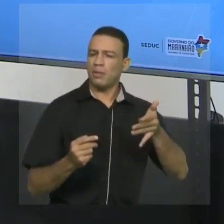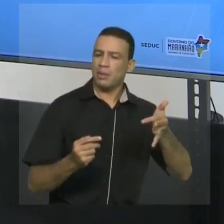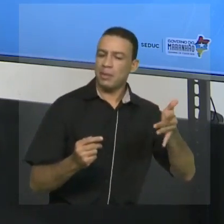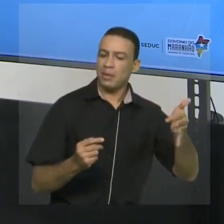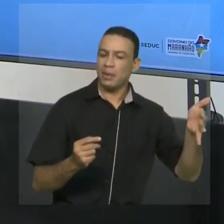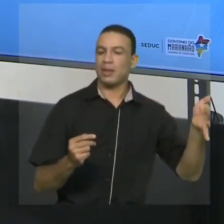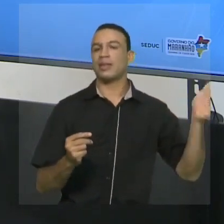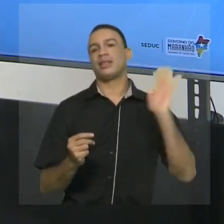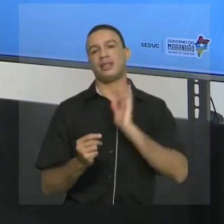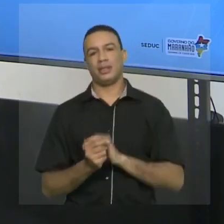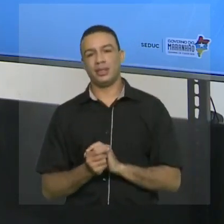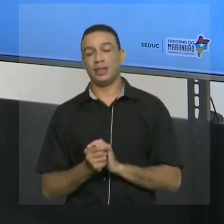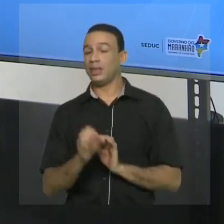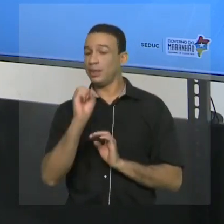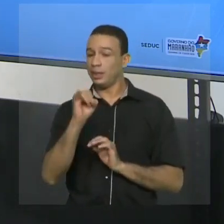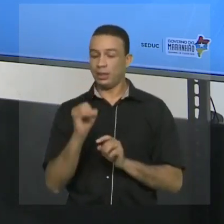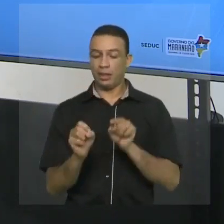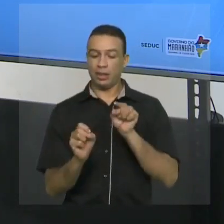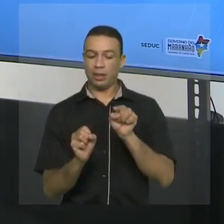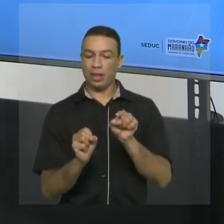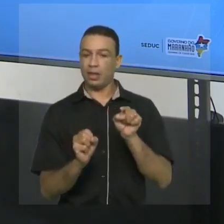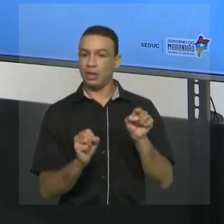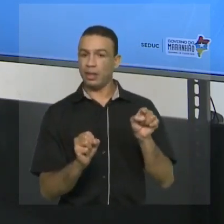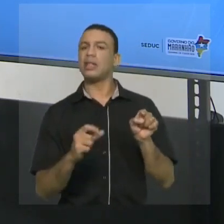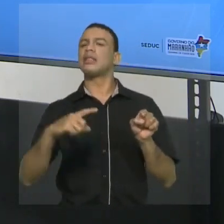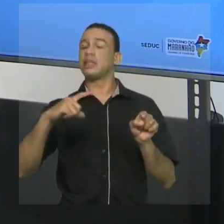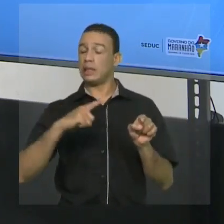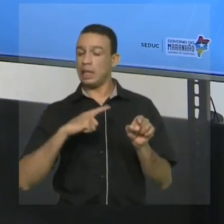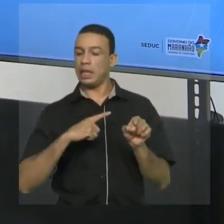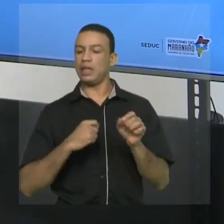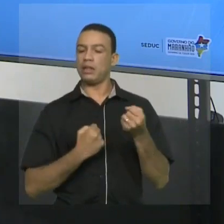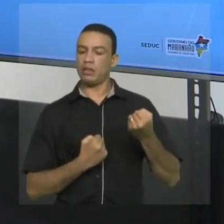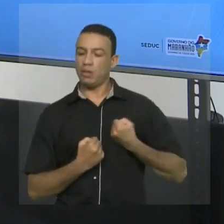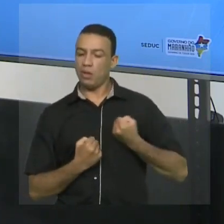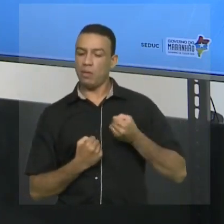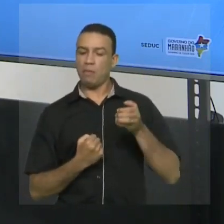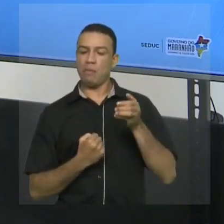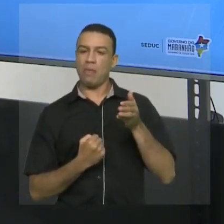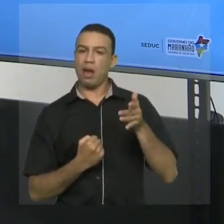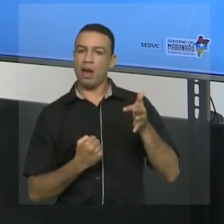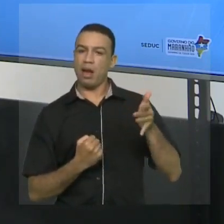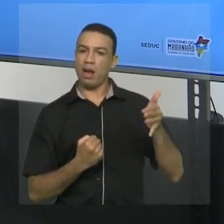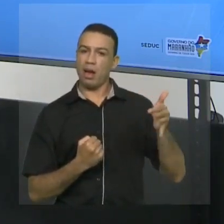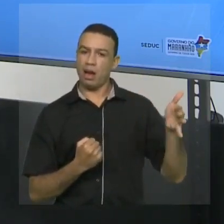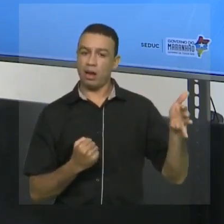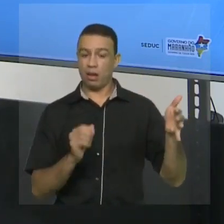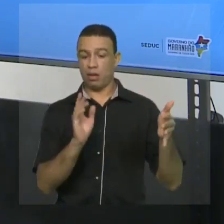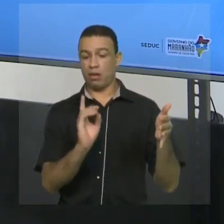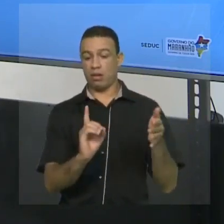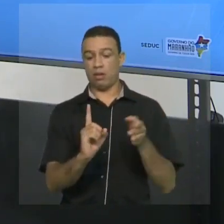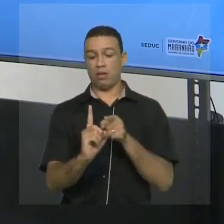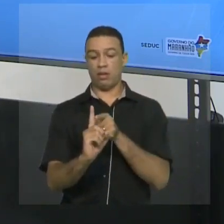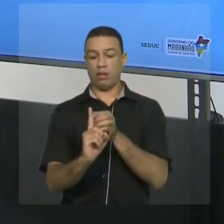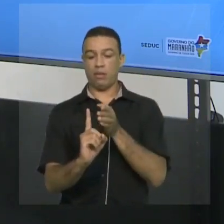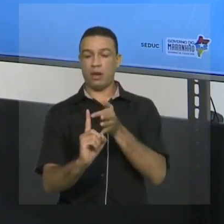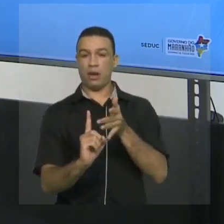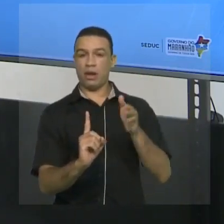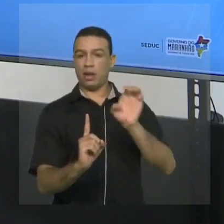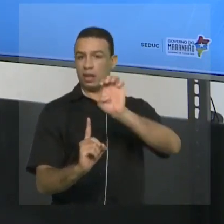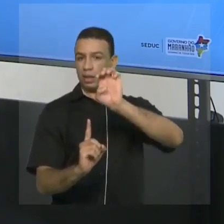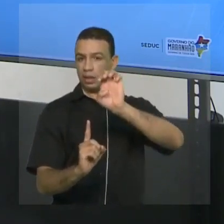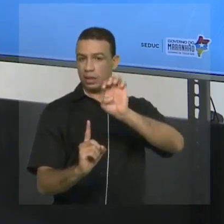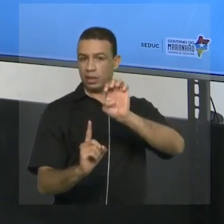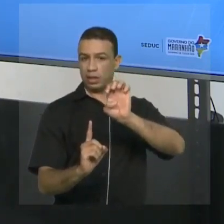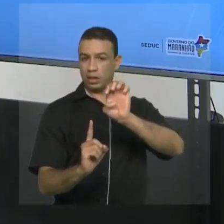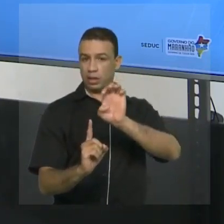pontinhos, ainda temos números. Continua. Thiago, se continua para o lado esquerdo, é porque não existe o